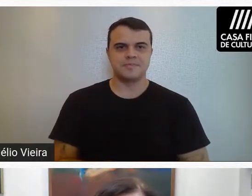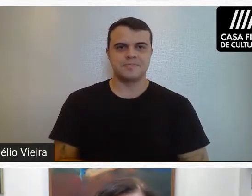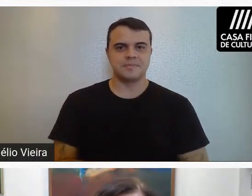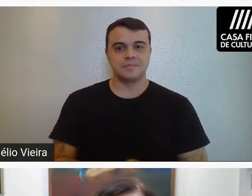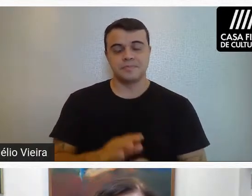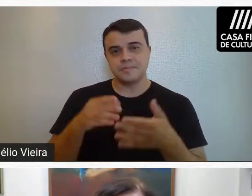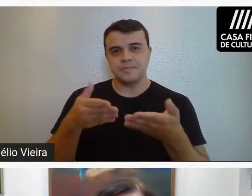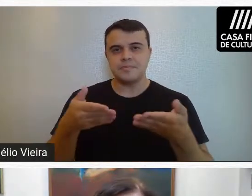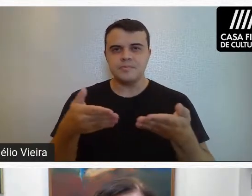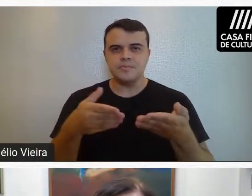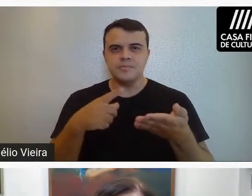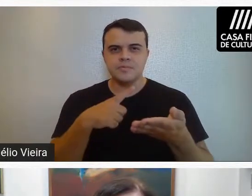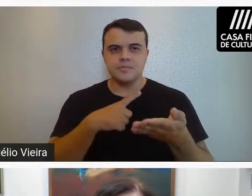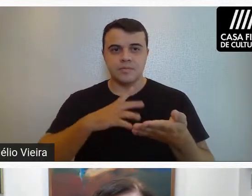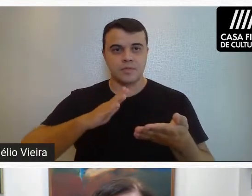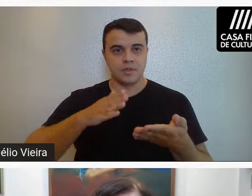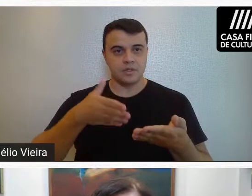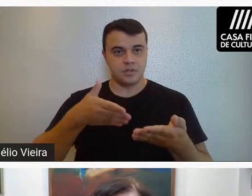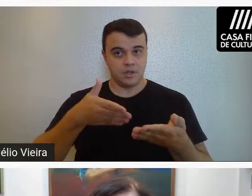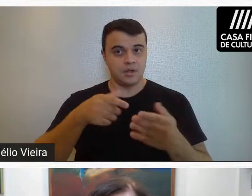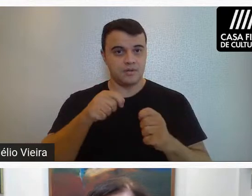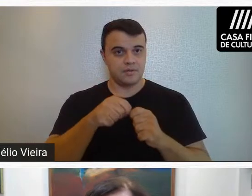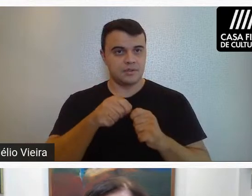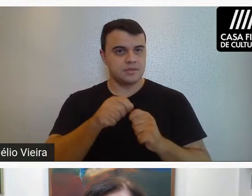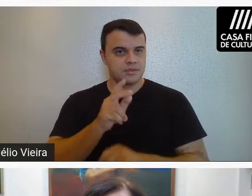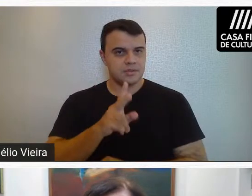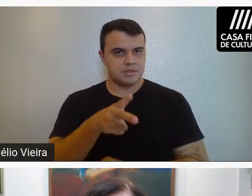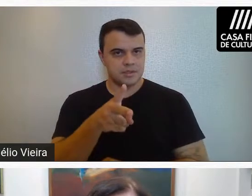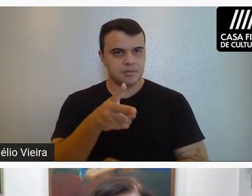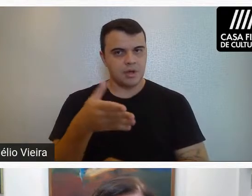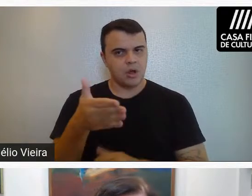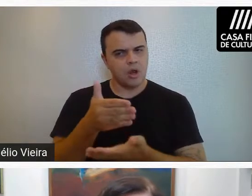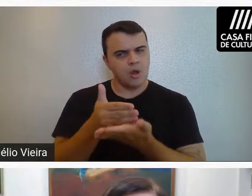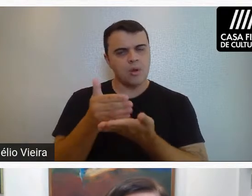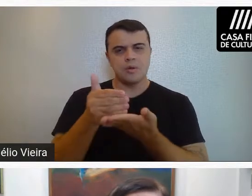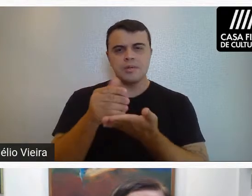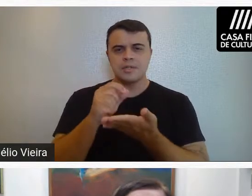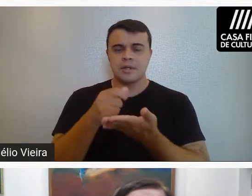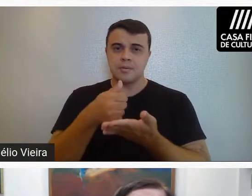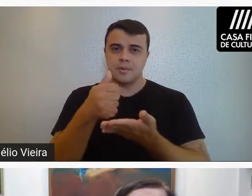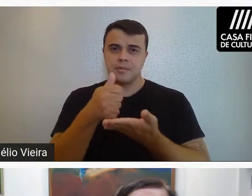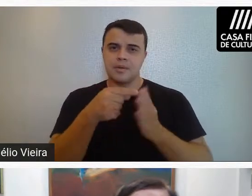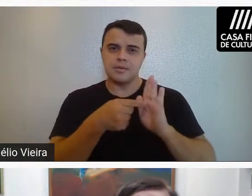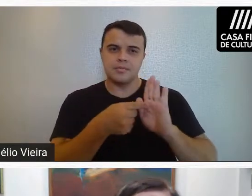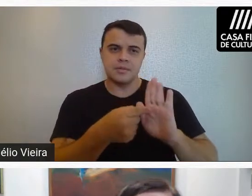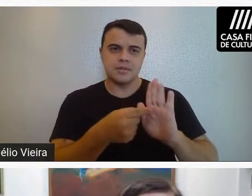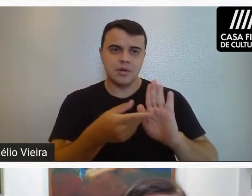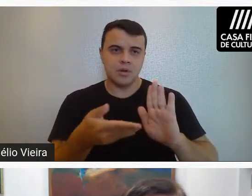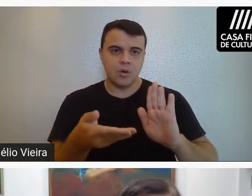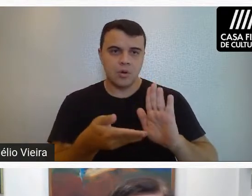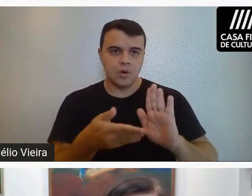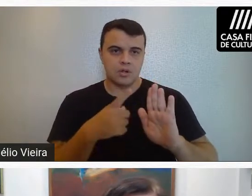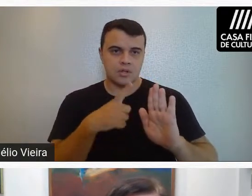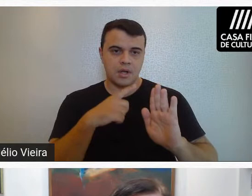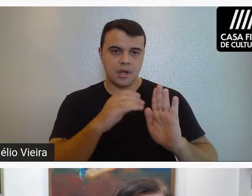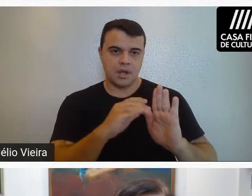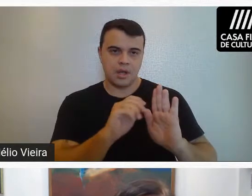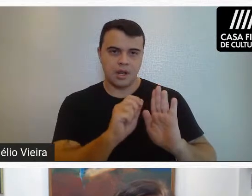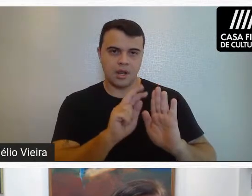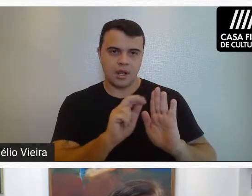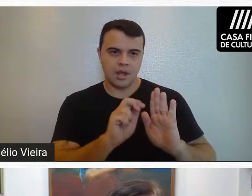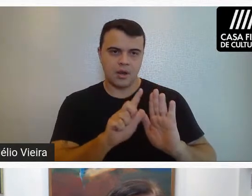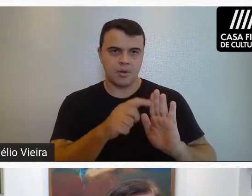Gente, como a gente já faz tradicionalmente, a gente vai começar essa apresentação hoje com a Carol.